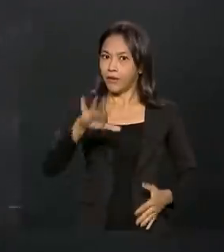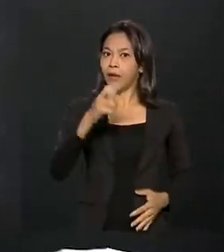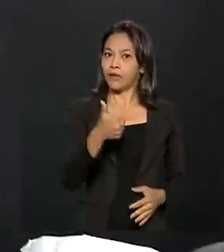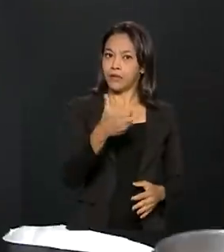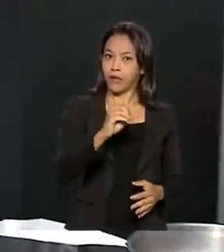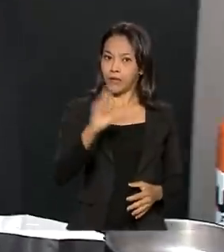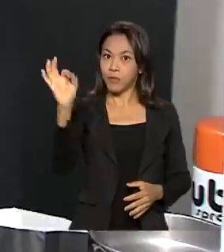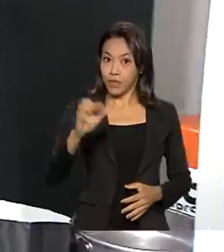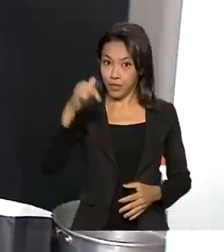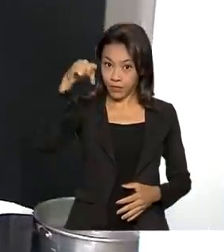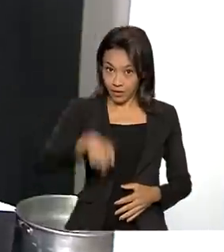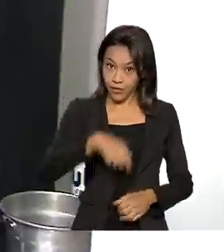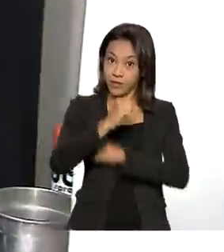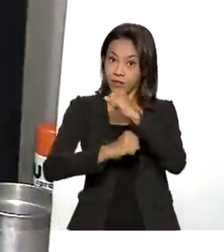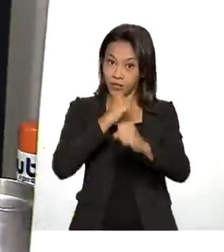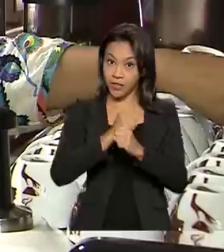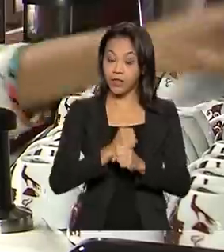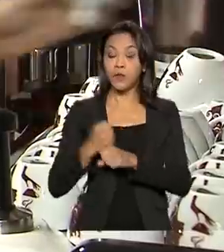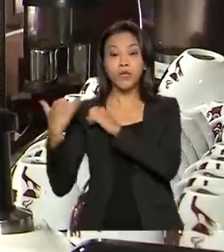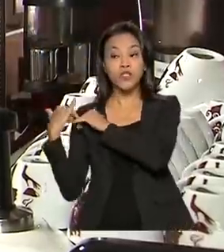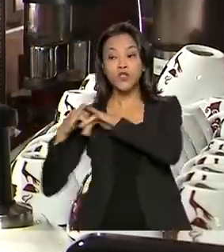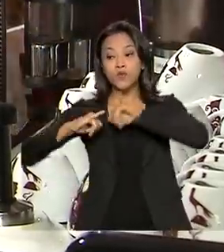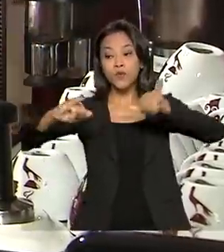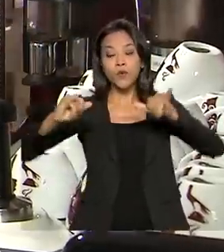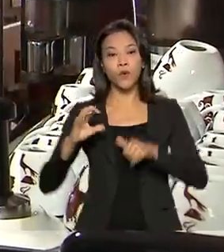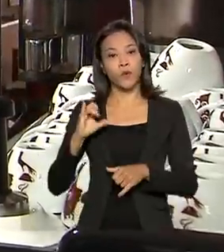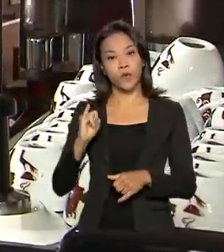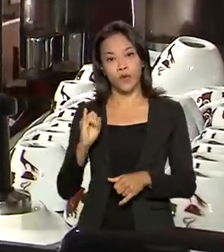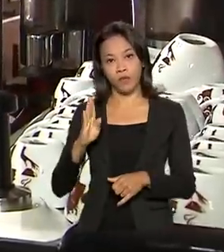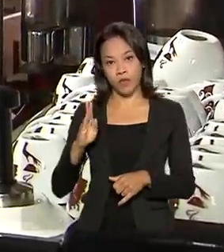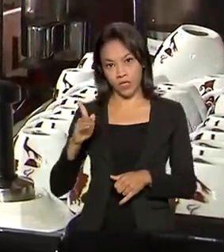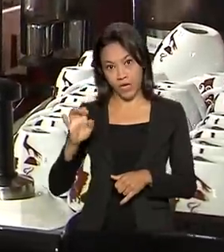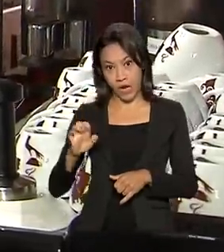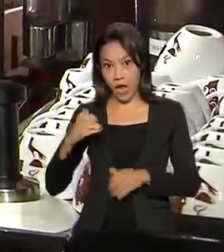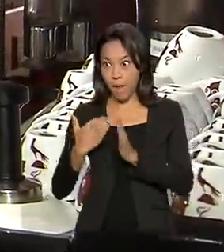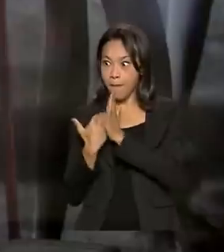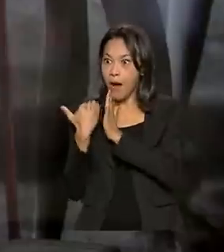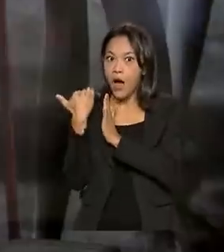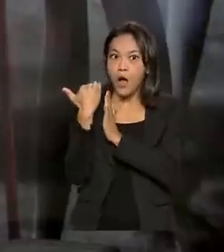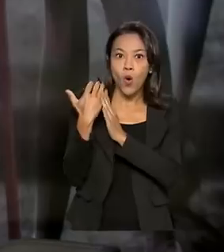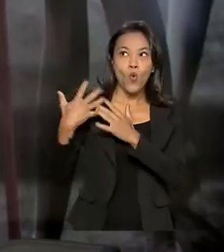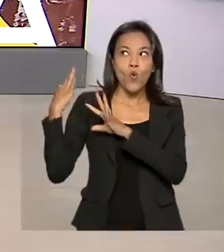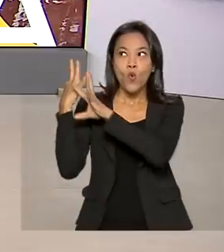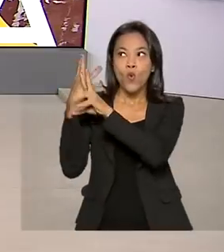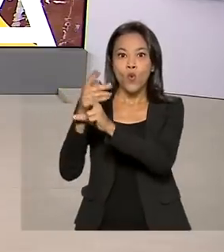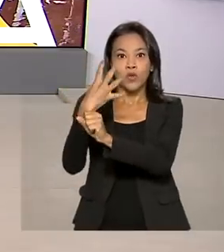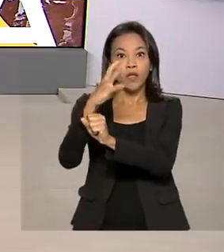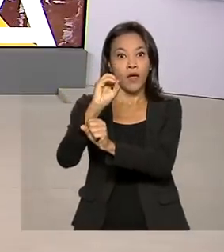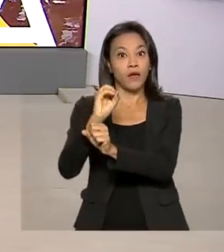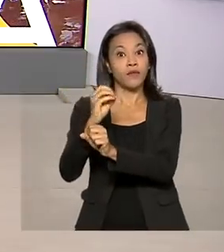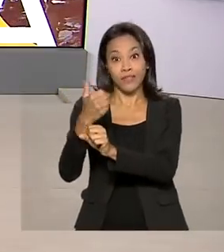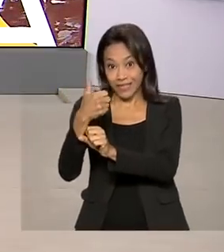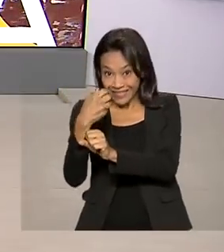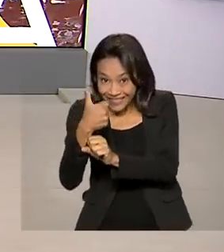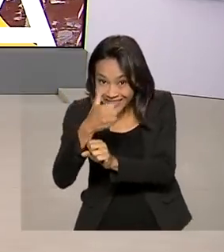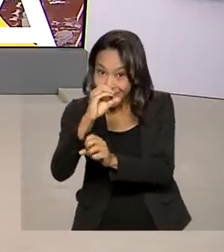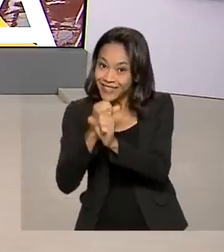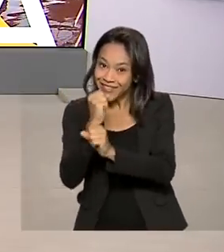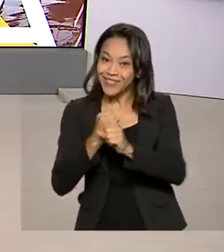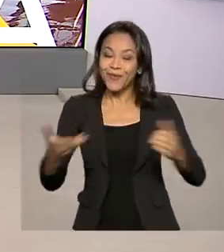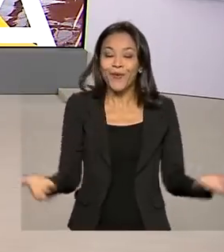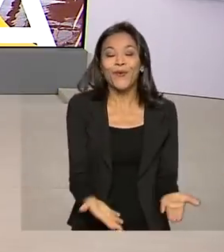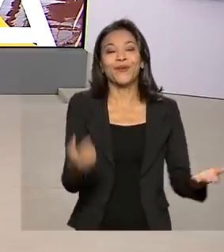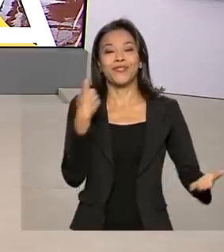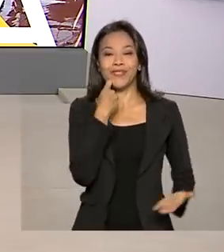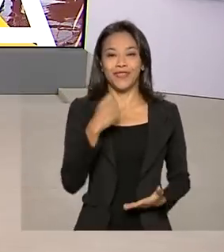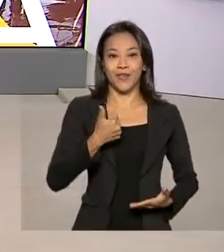2021. De acordo com o IBGE, é a maior taxa dos últimos 10 anos. Hoje é sexta-feira, 11